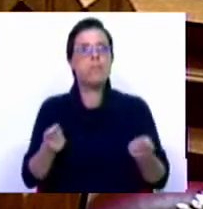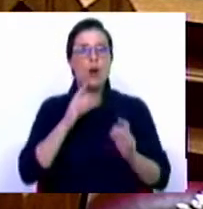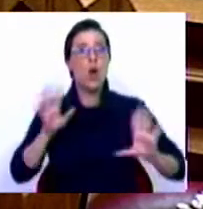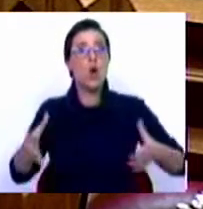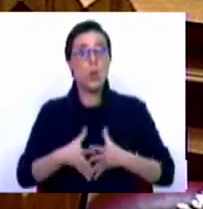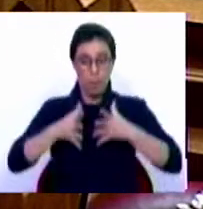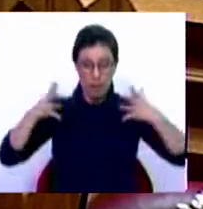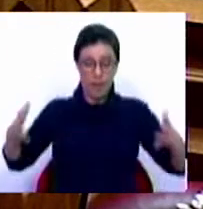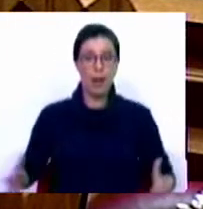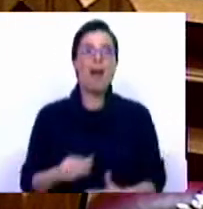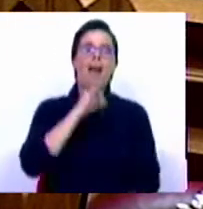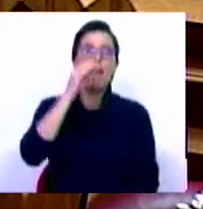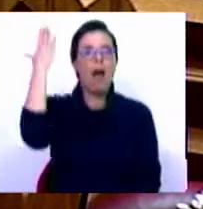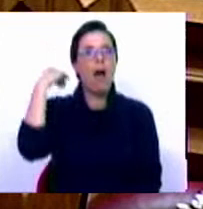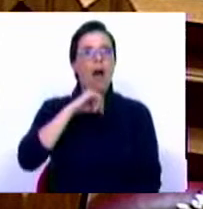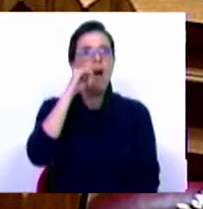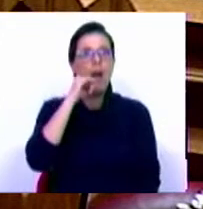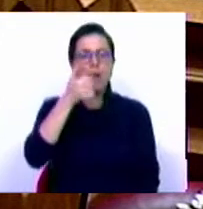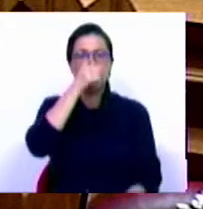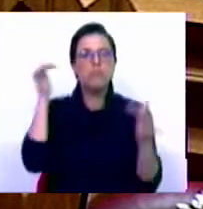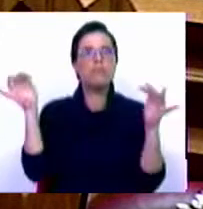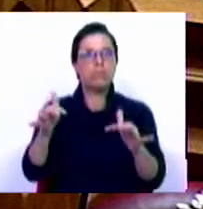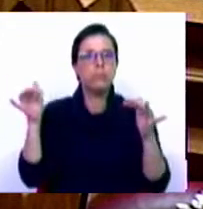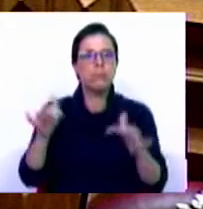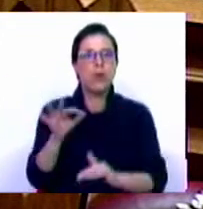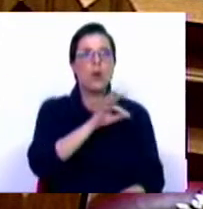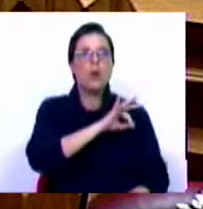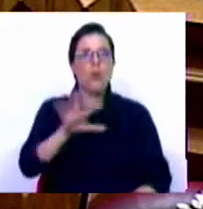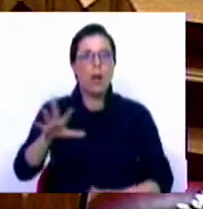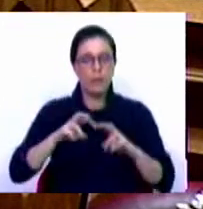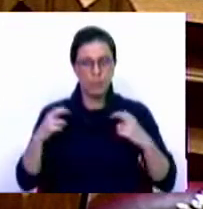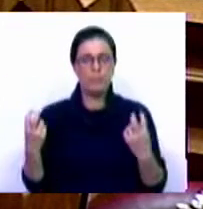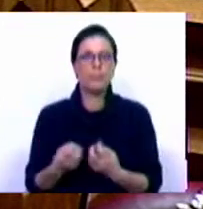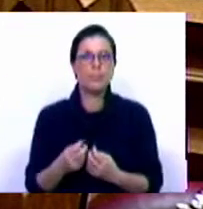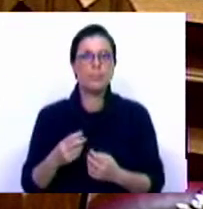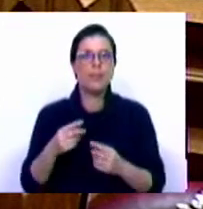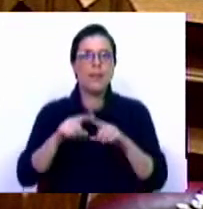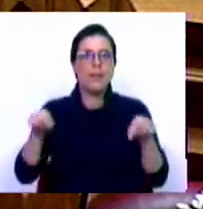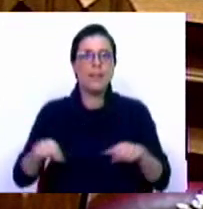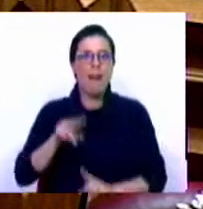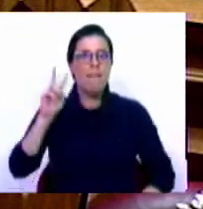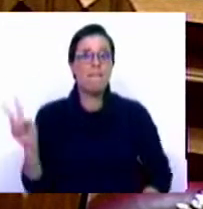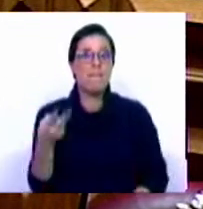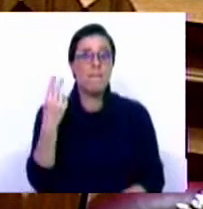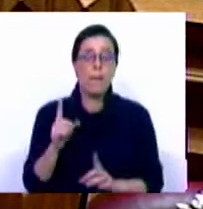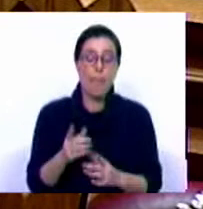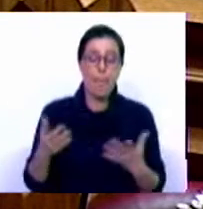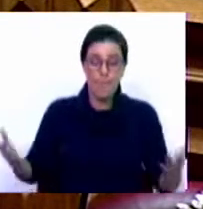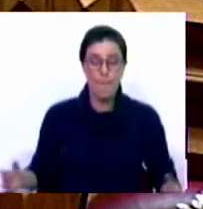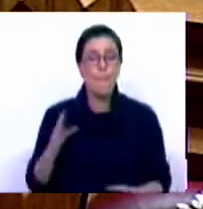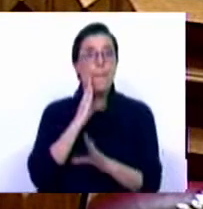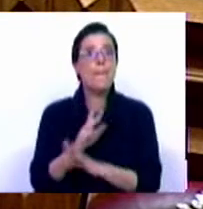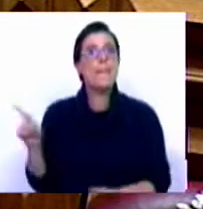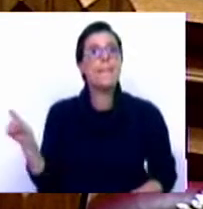grupos que, com regularidade, lutavam as cerca de quatro centenas de lugares dos dois salões. Assim, ao longo dos